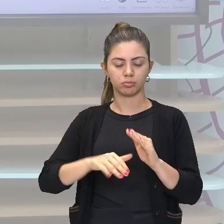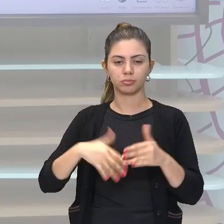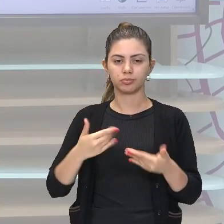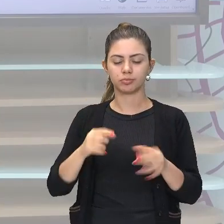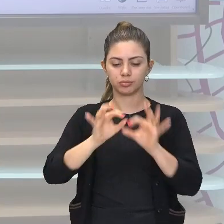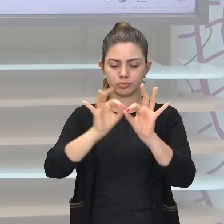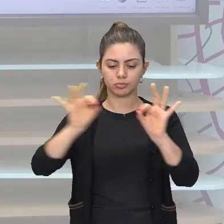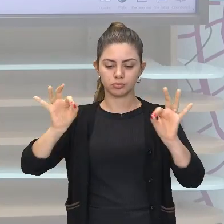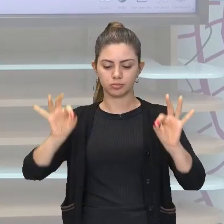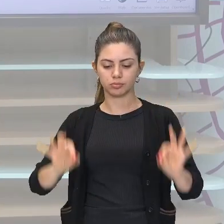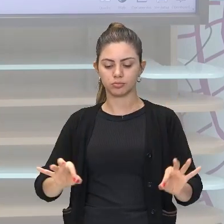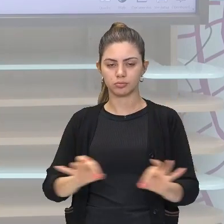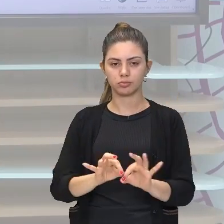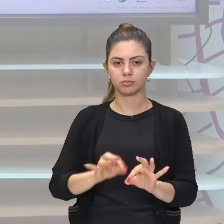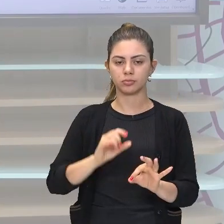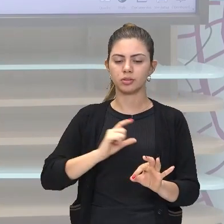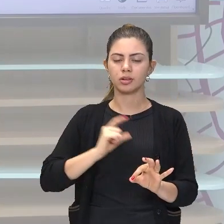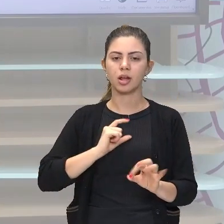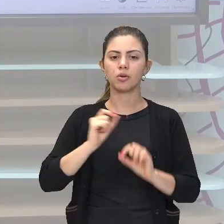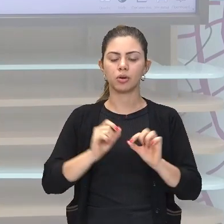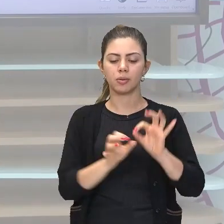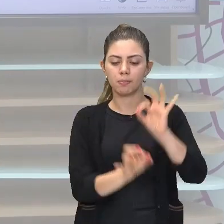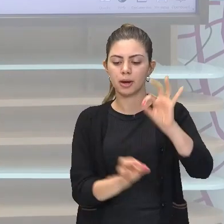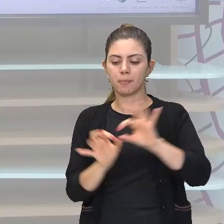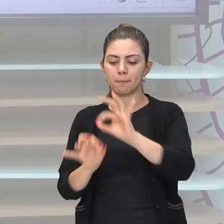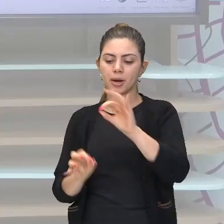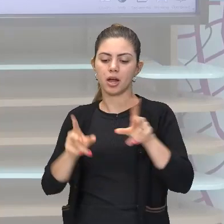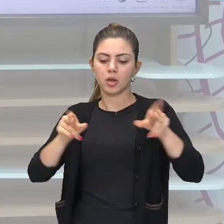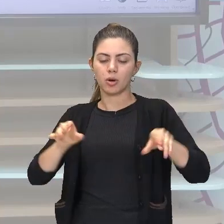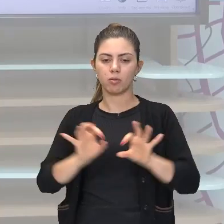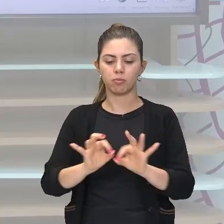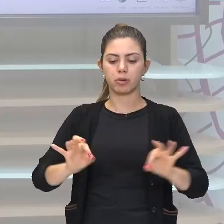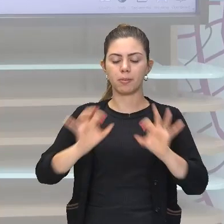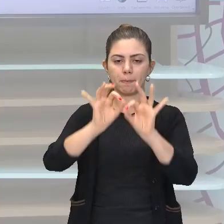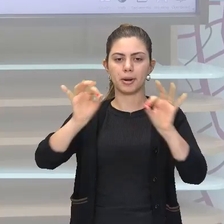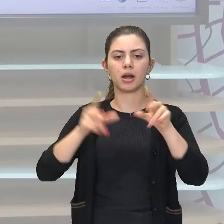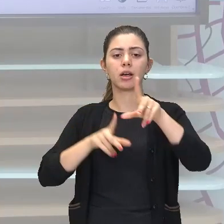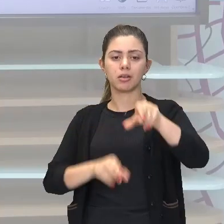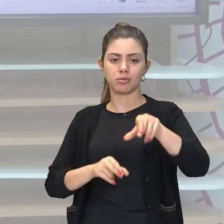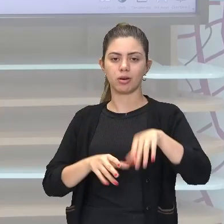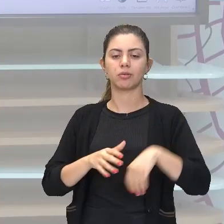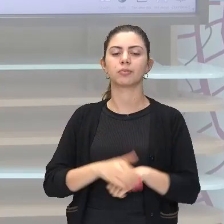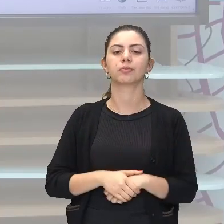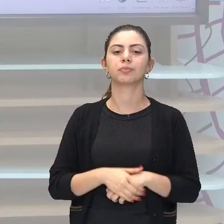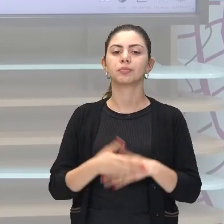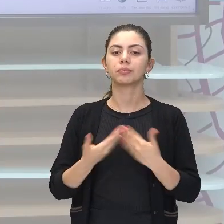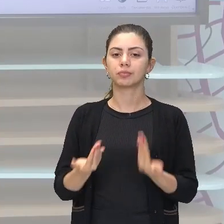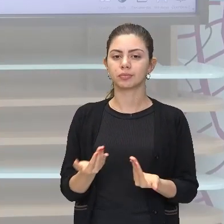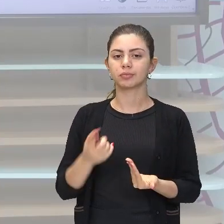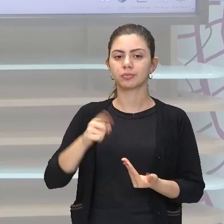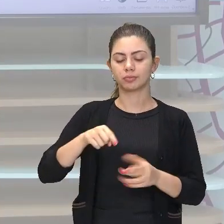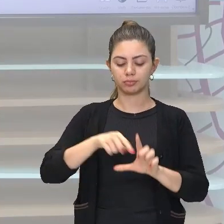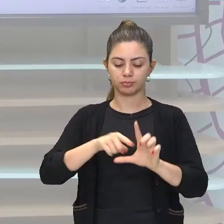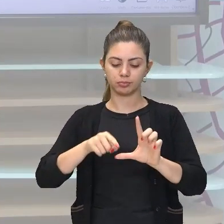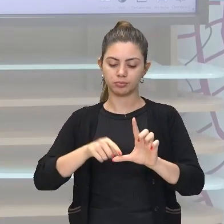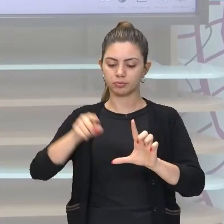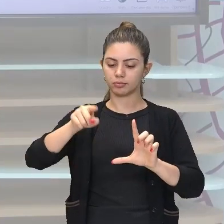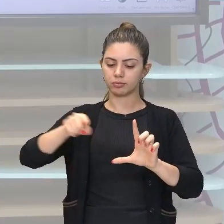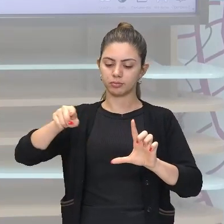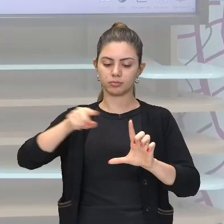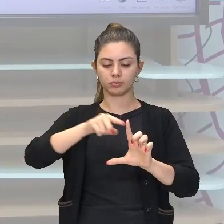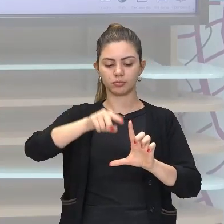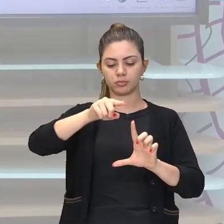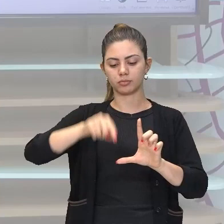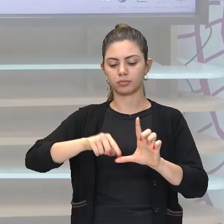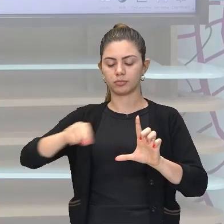opostos são semelhantes, onde os ângulos opostos são congruentes, ou seja, tem a